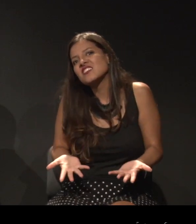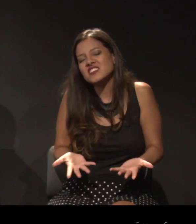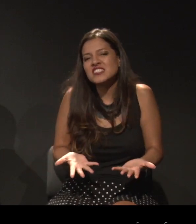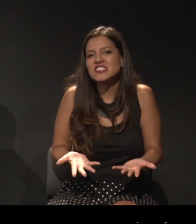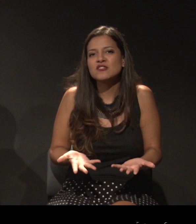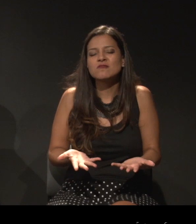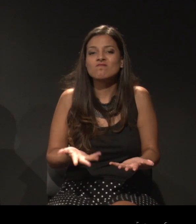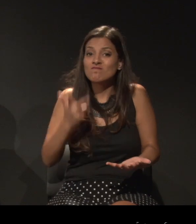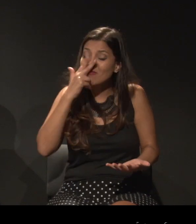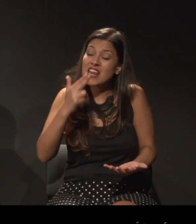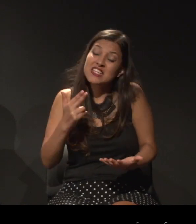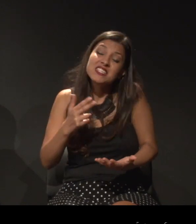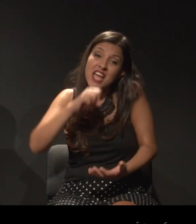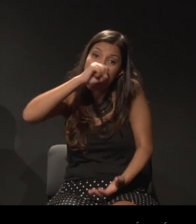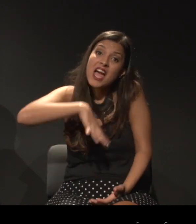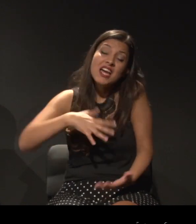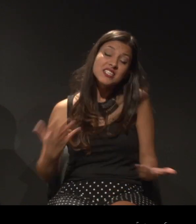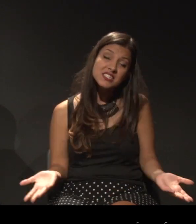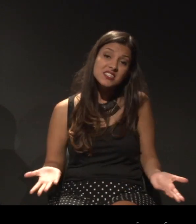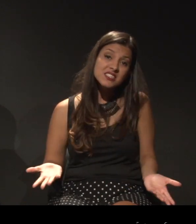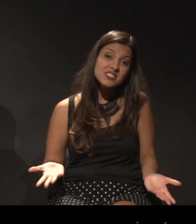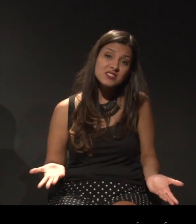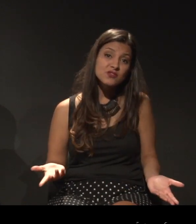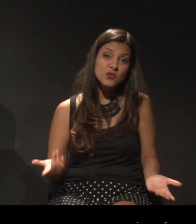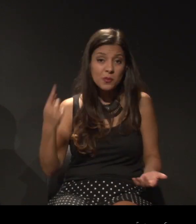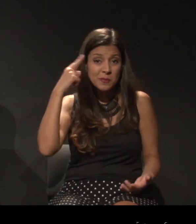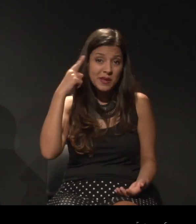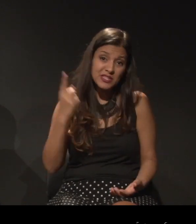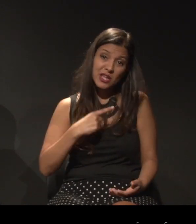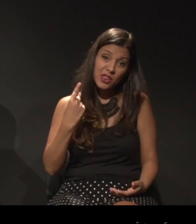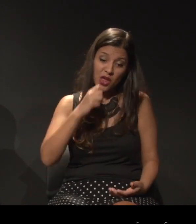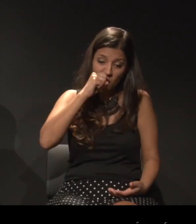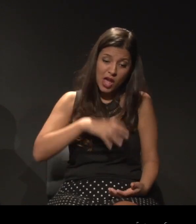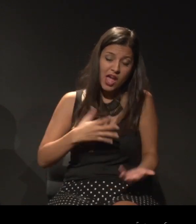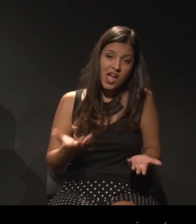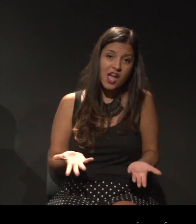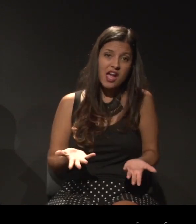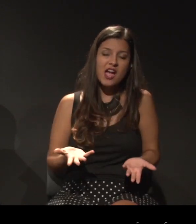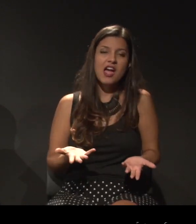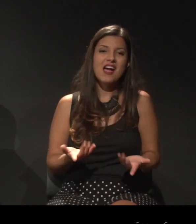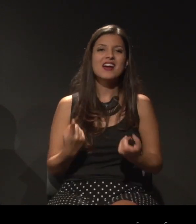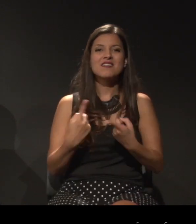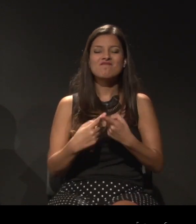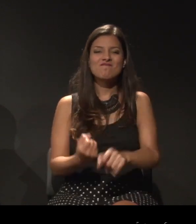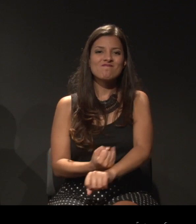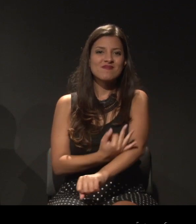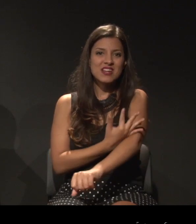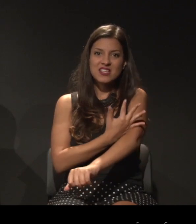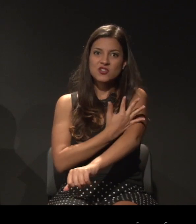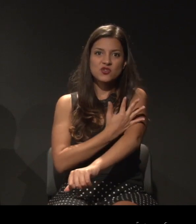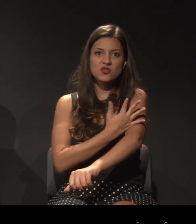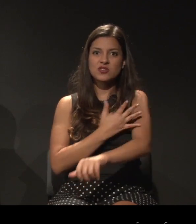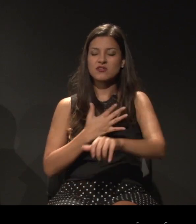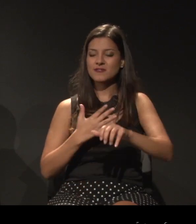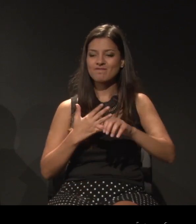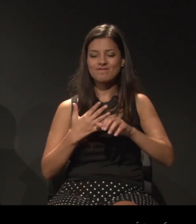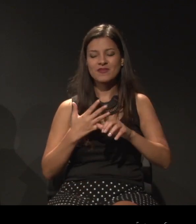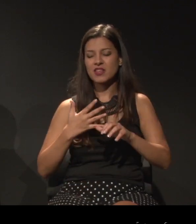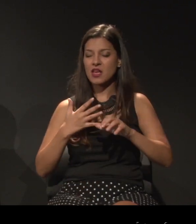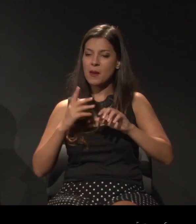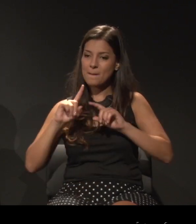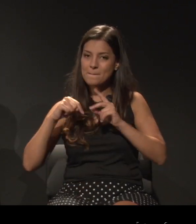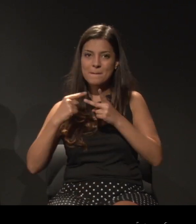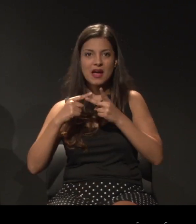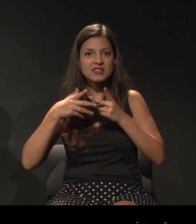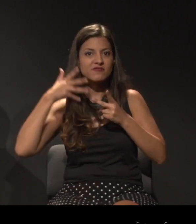até mesmo muito agressiva. essas emoções que a gente... que não tem como dissociar quando a gente faz uma fala ou